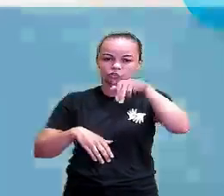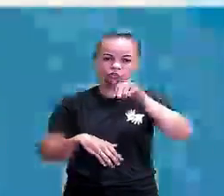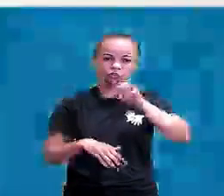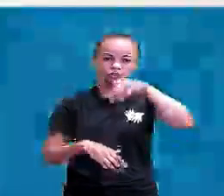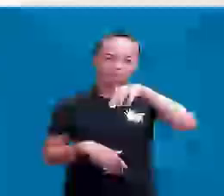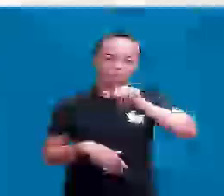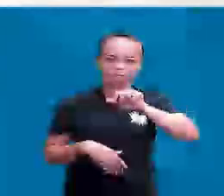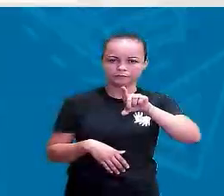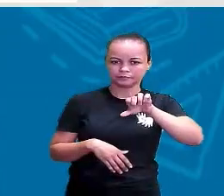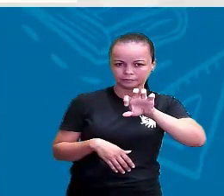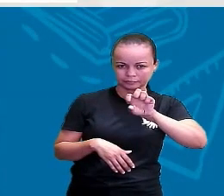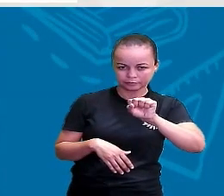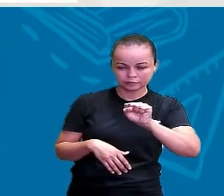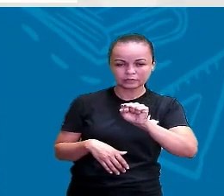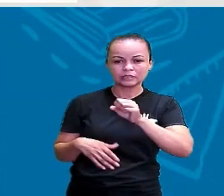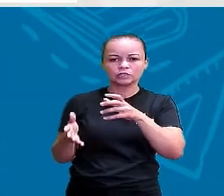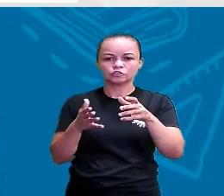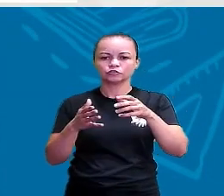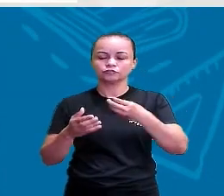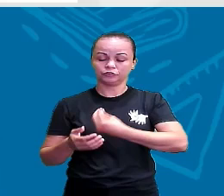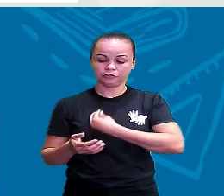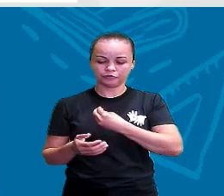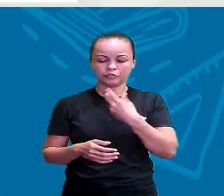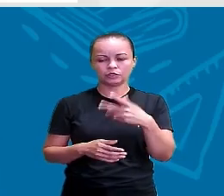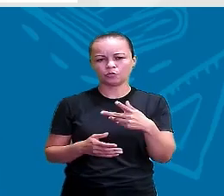gente consegue ter estudos, ter...